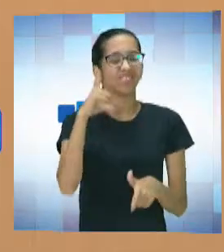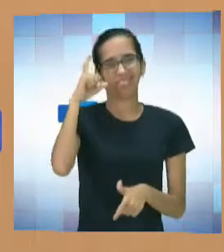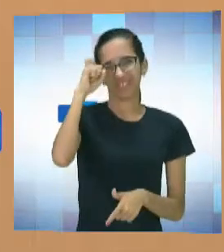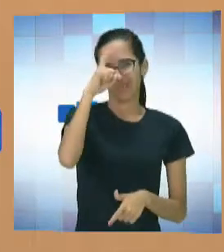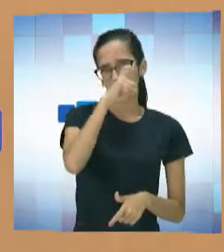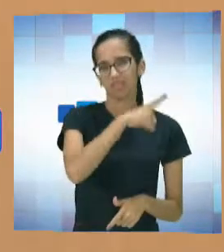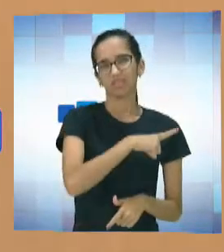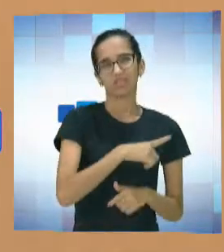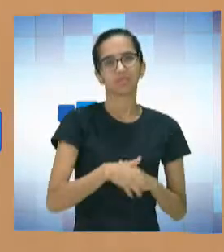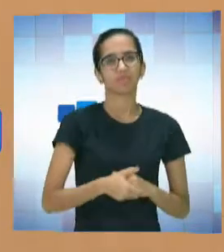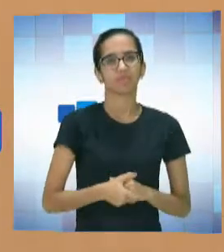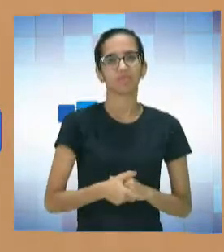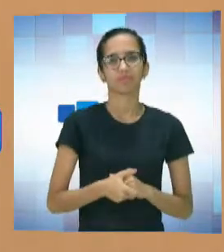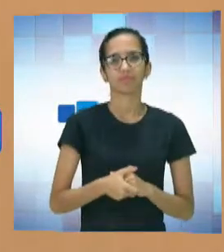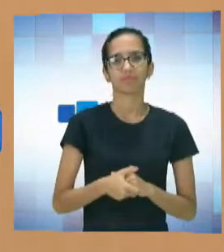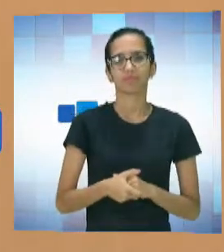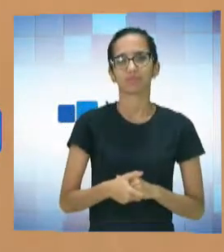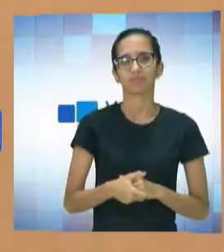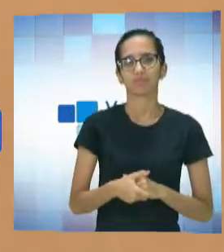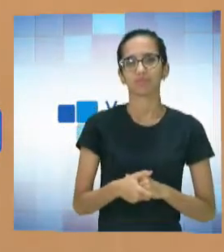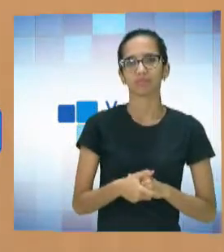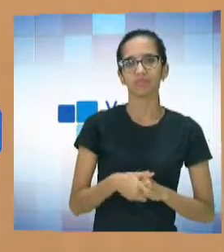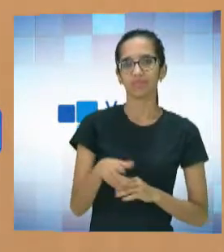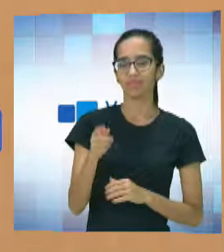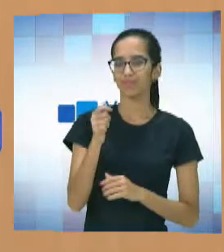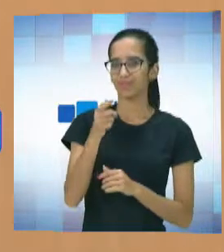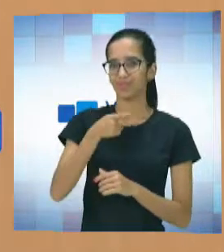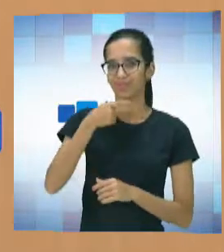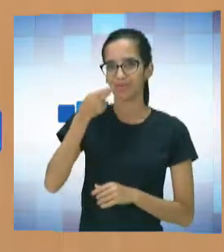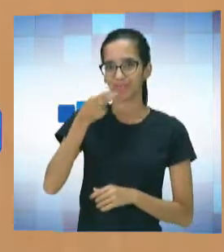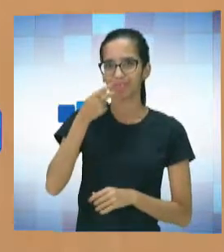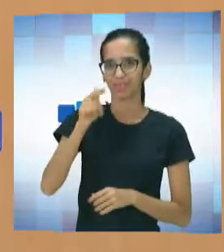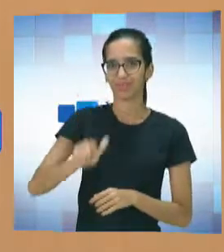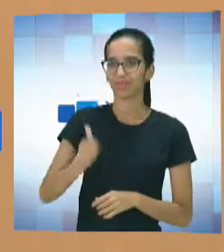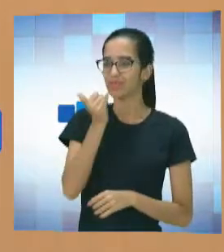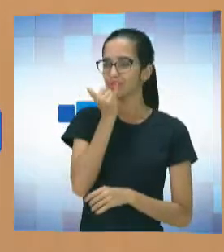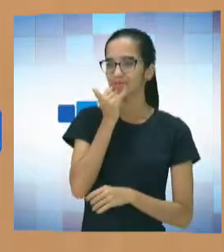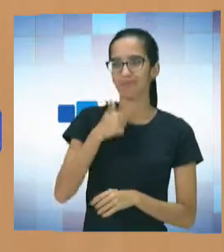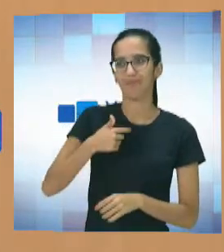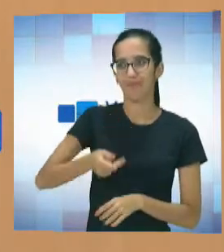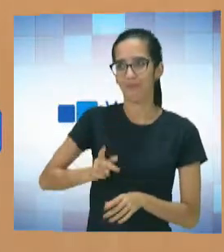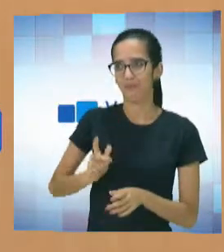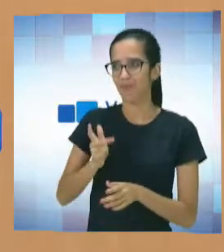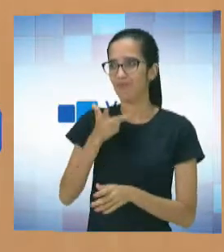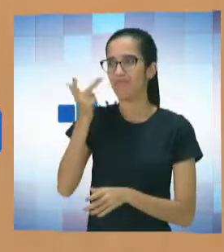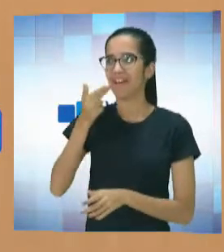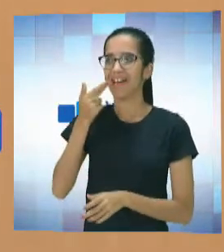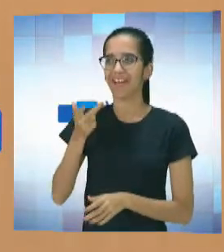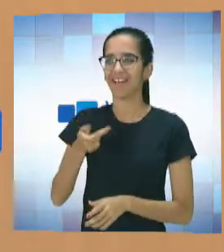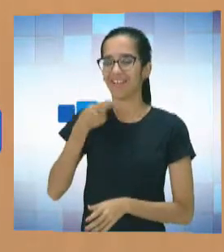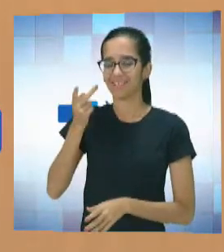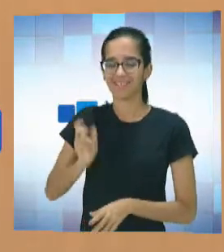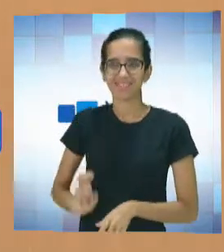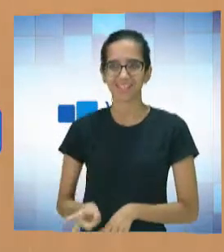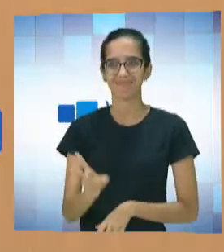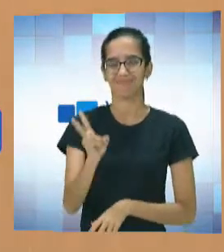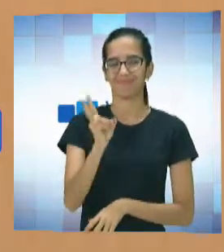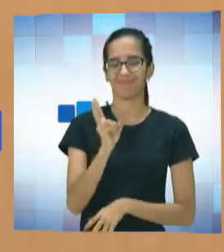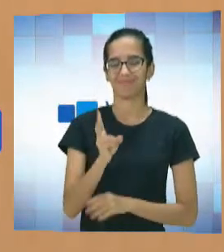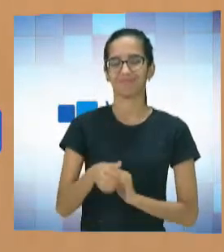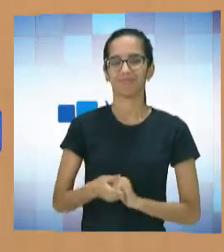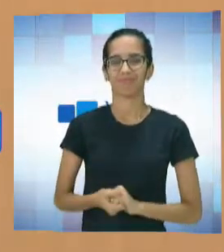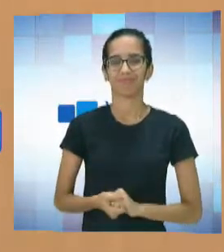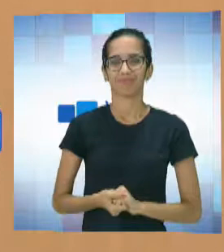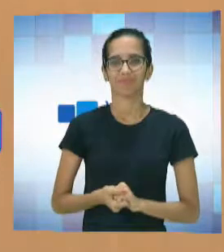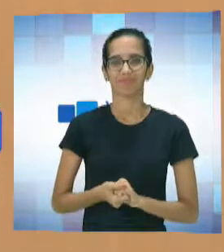Então... Falar impasse, professor. Deixa eu lhe atrapalhar aqui. Não me preocupem, não me atrapalhar sempre. Deixa eu lhe dizer